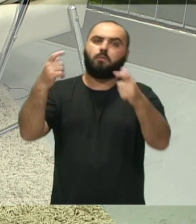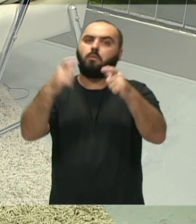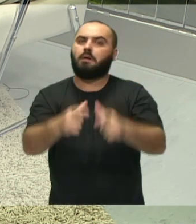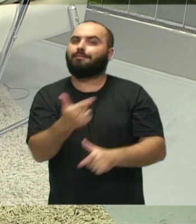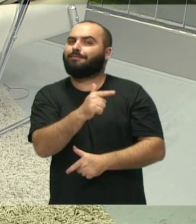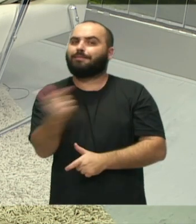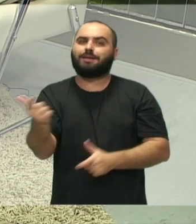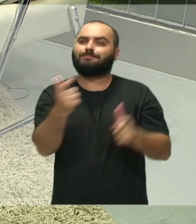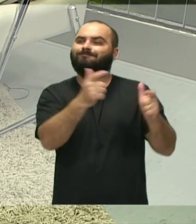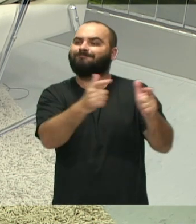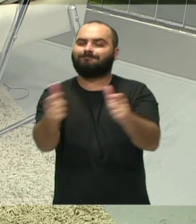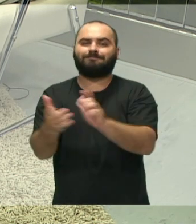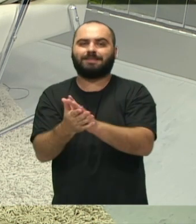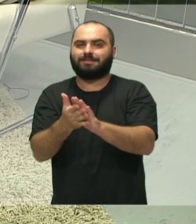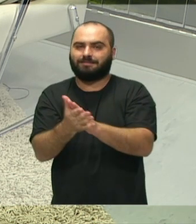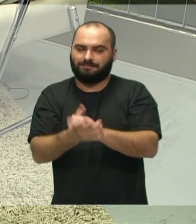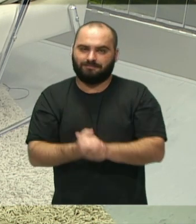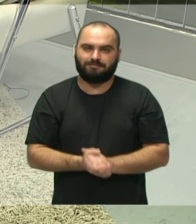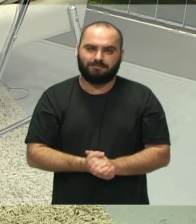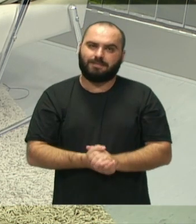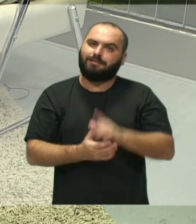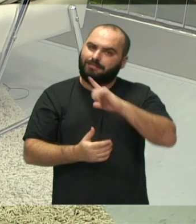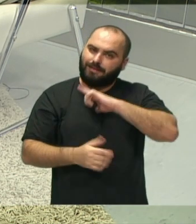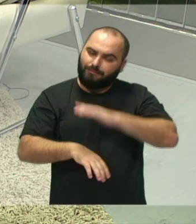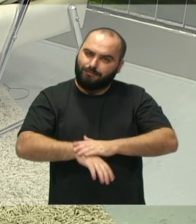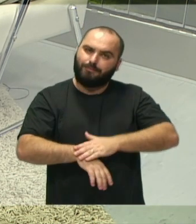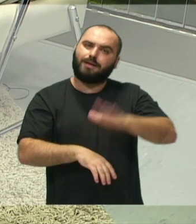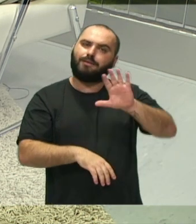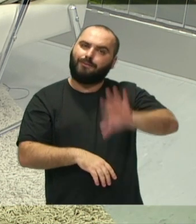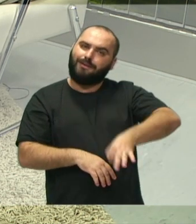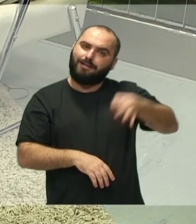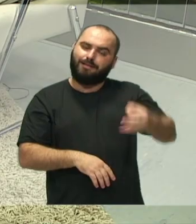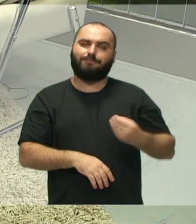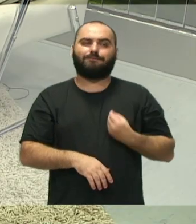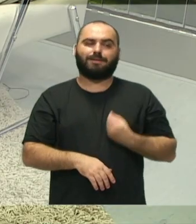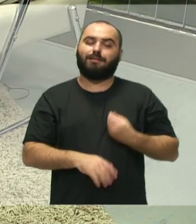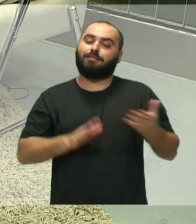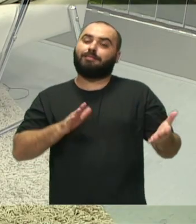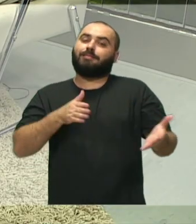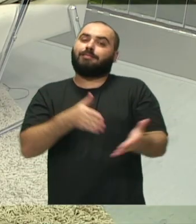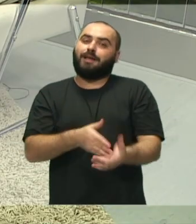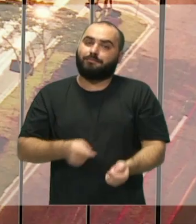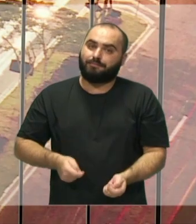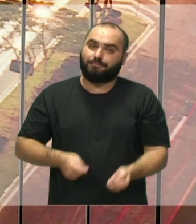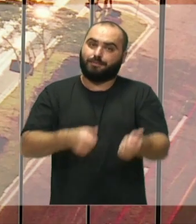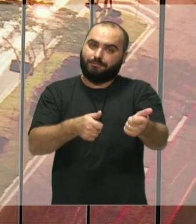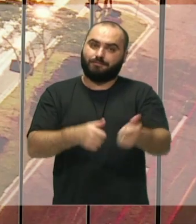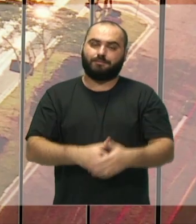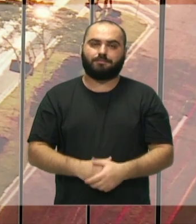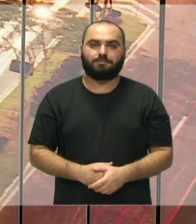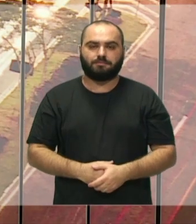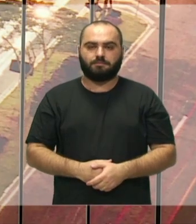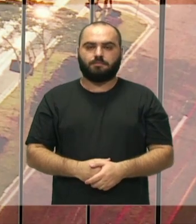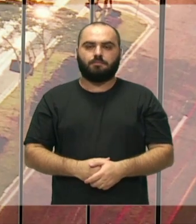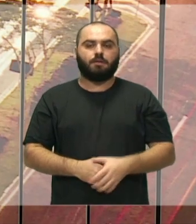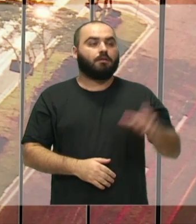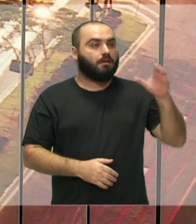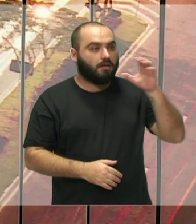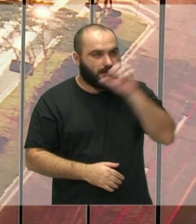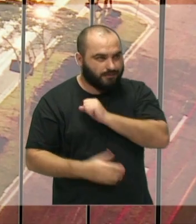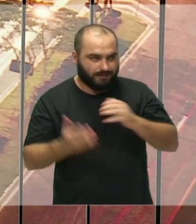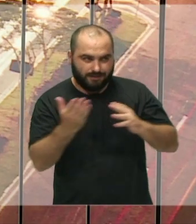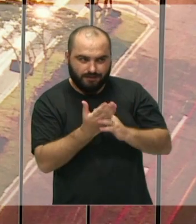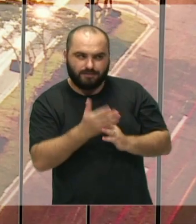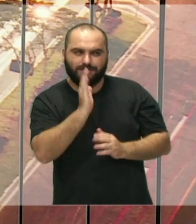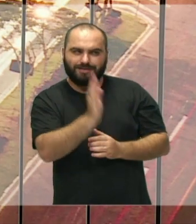que tem, para eles terem mais qualidade de vida até serem doados, né. Bom, nós vamos fazer um rápido intervalo, já já nós voltamos com